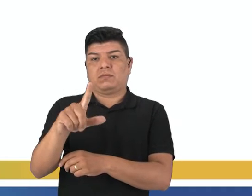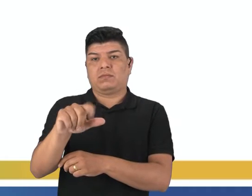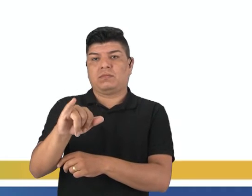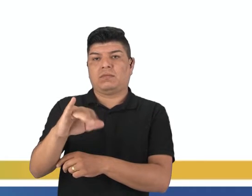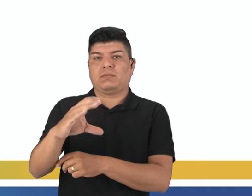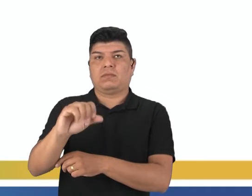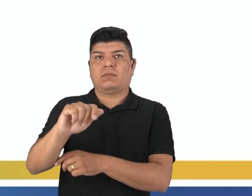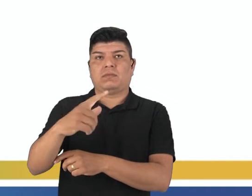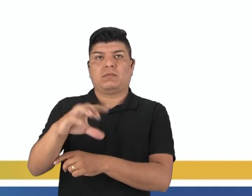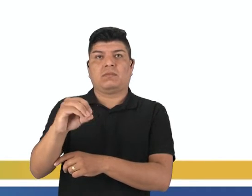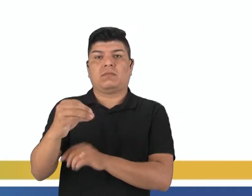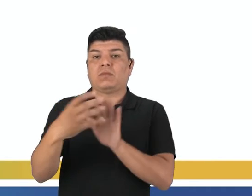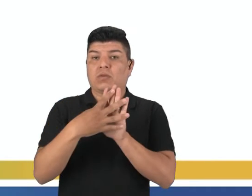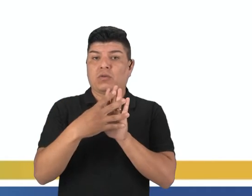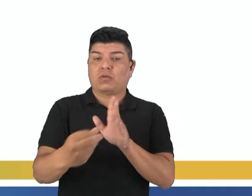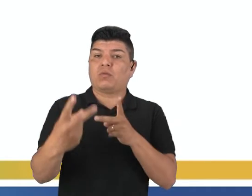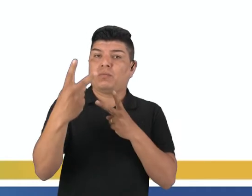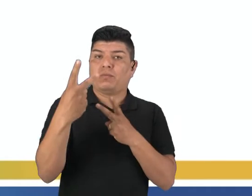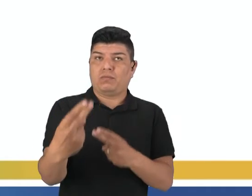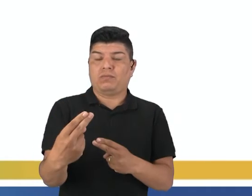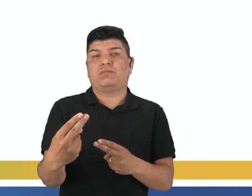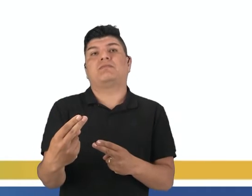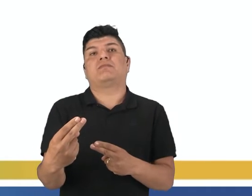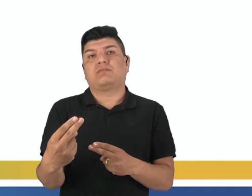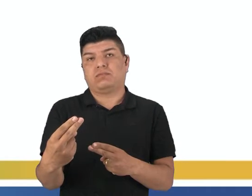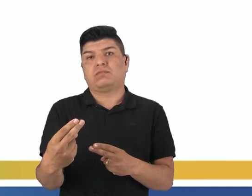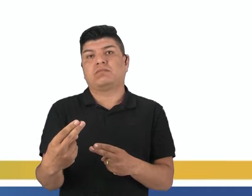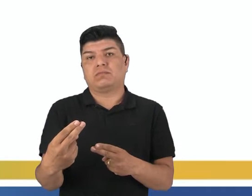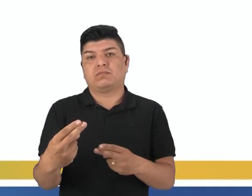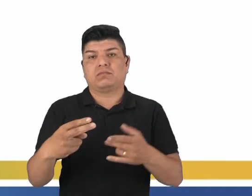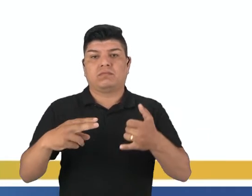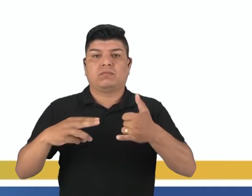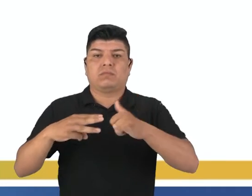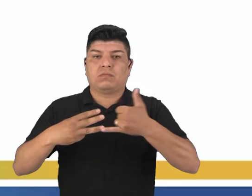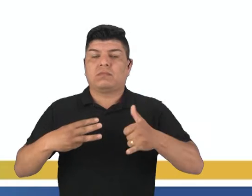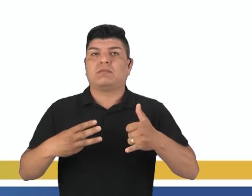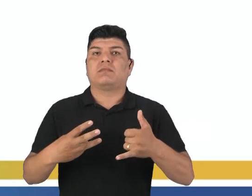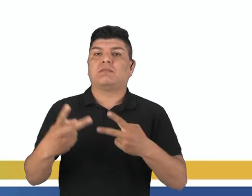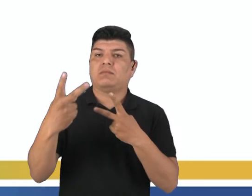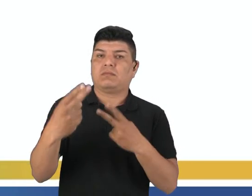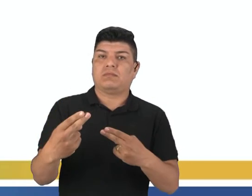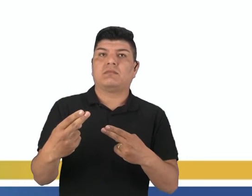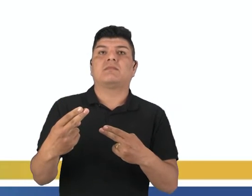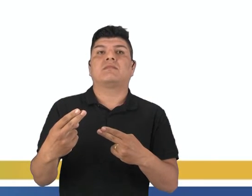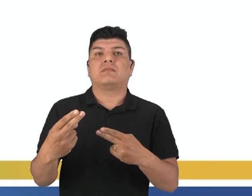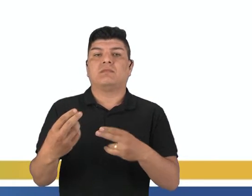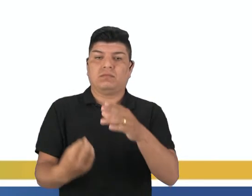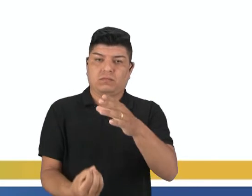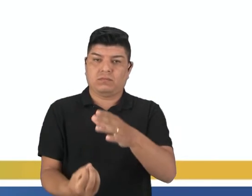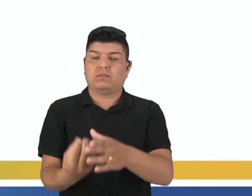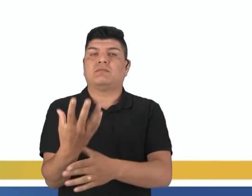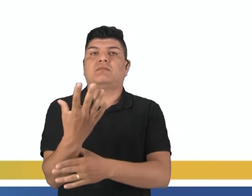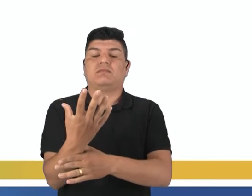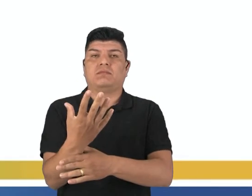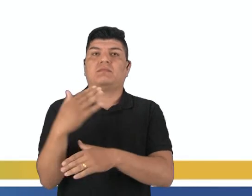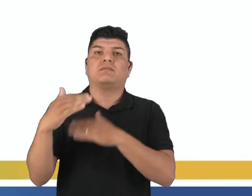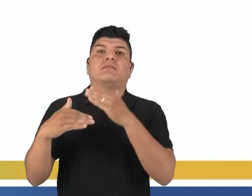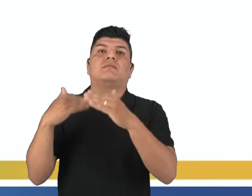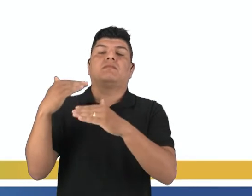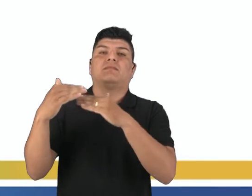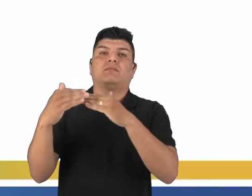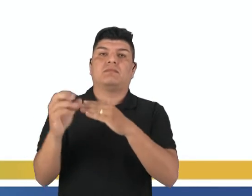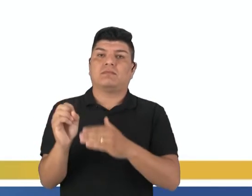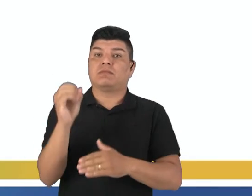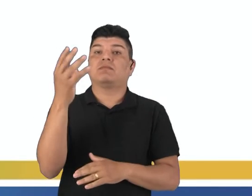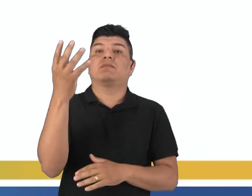qual cópias idênticas à cópia da molécula principal de DNA são formadas. Esse processo, para que esse